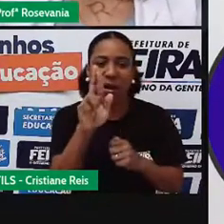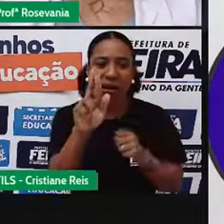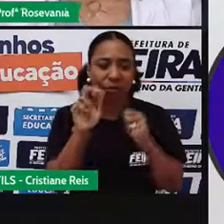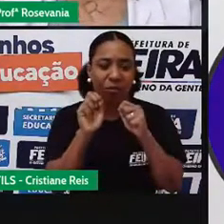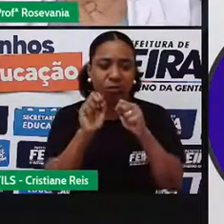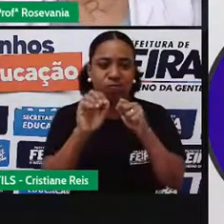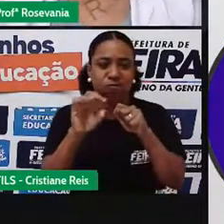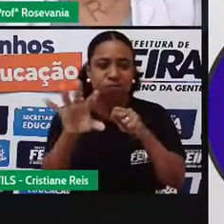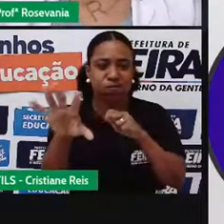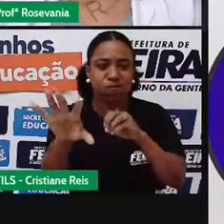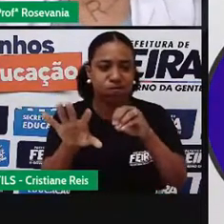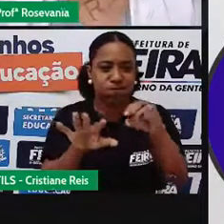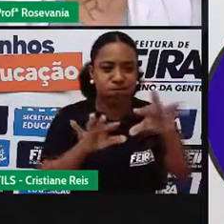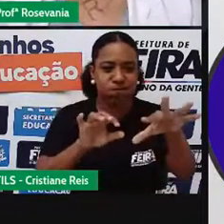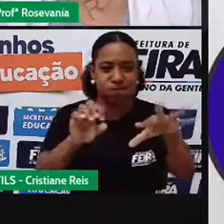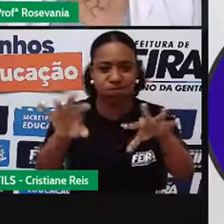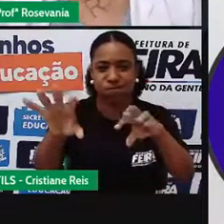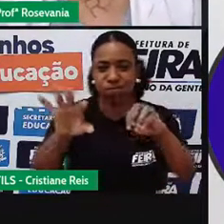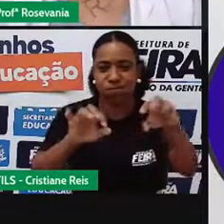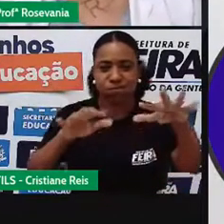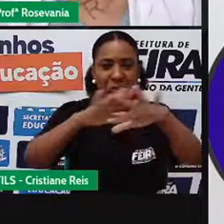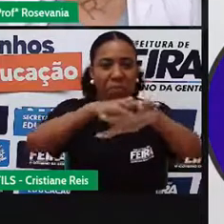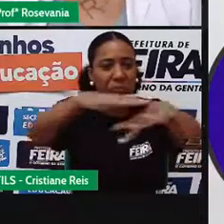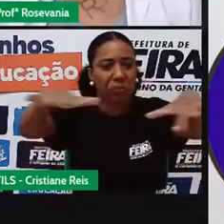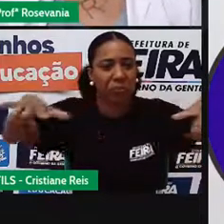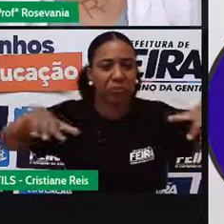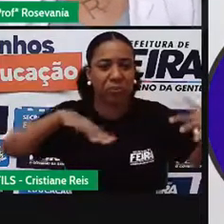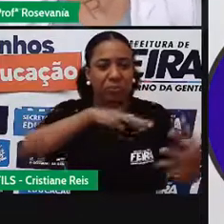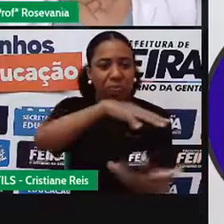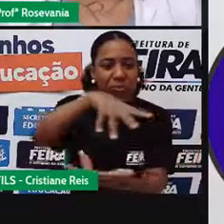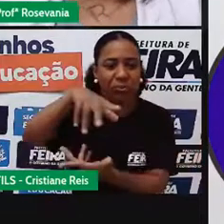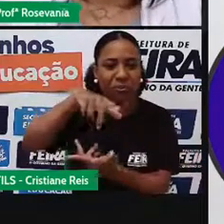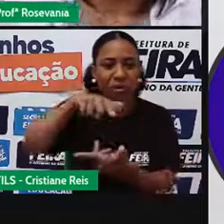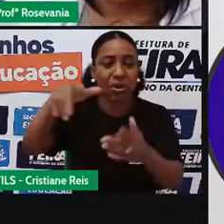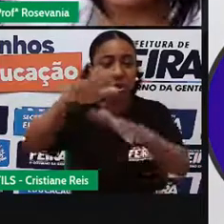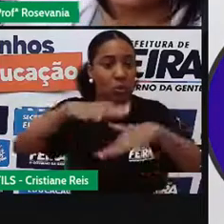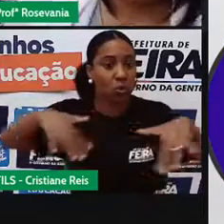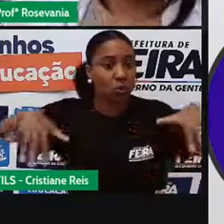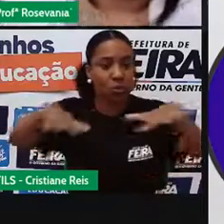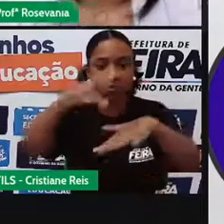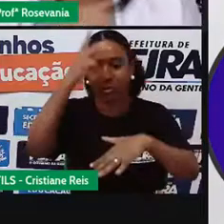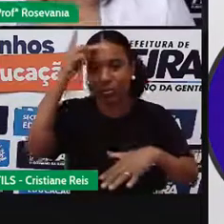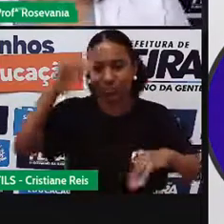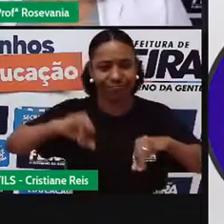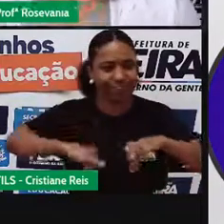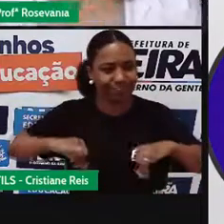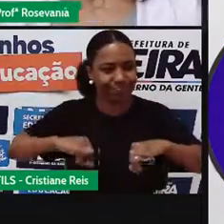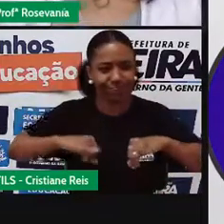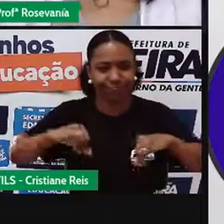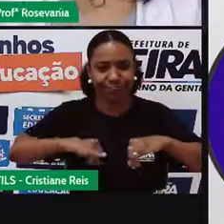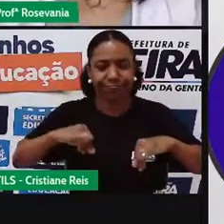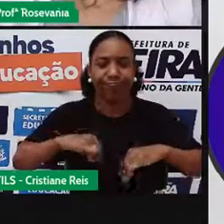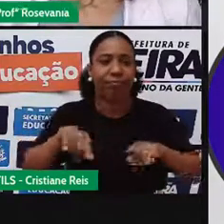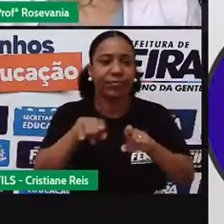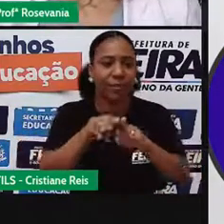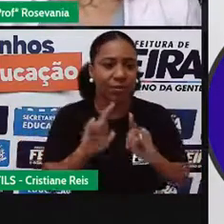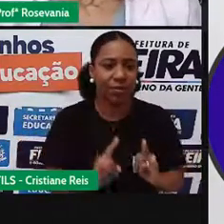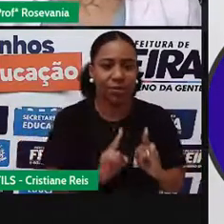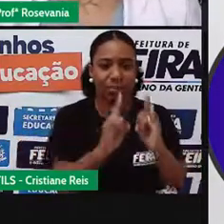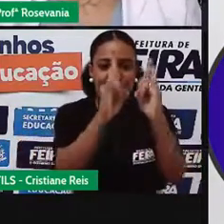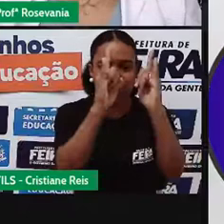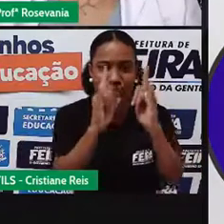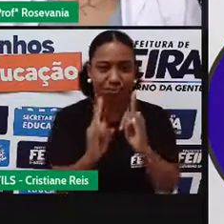eu já falei anteriormente, ele prejudica o ambiente, prejudica as pessoas, prejudica as fachadas dos prédios, porque elas acabam também se